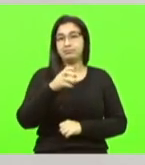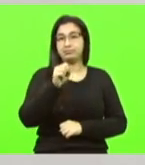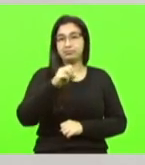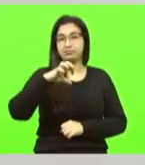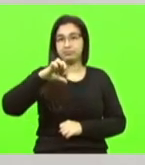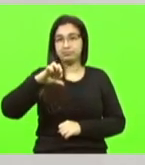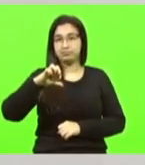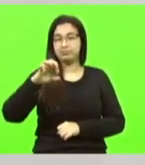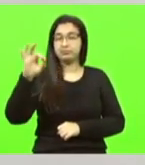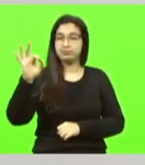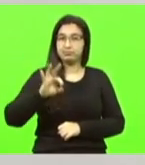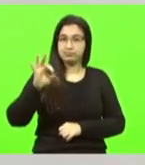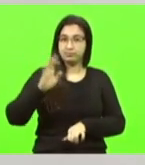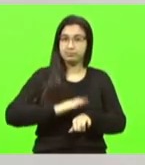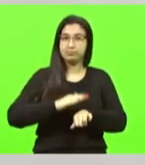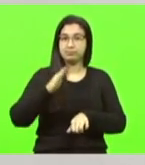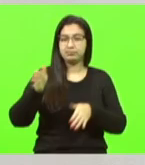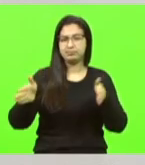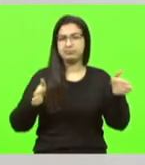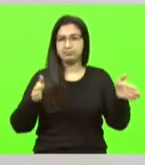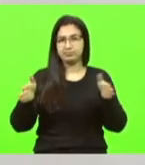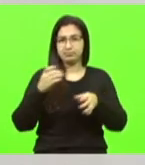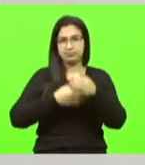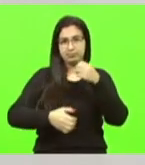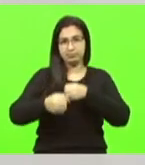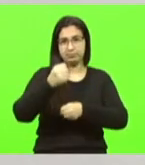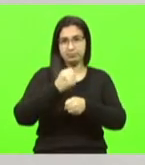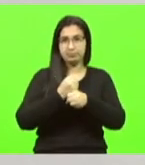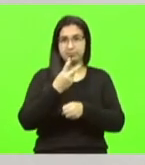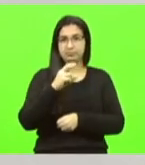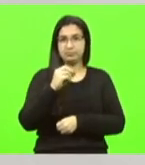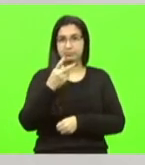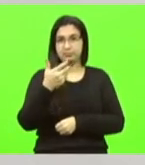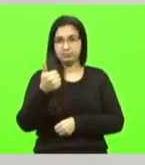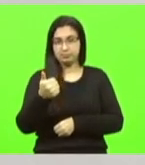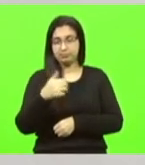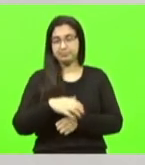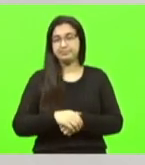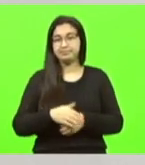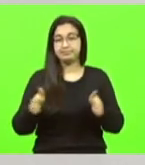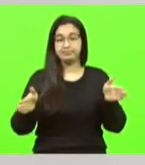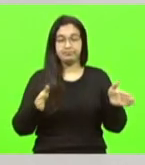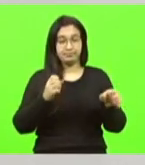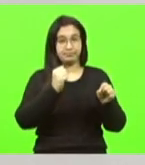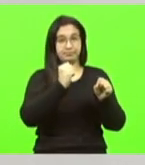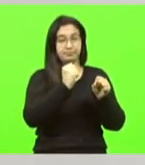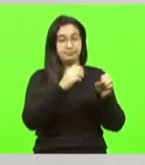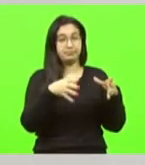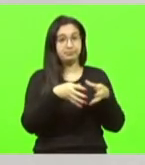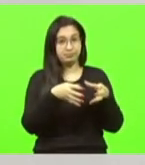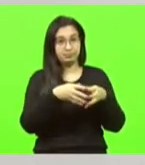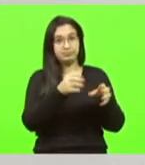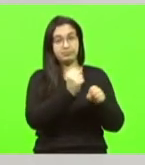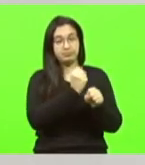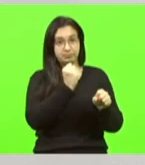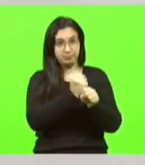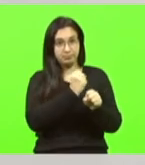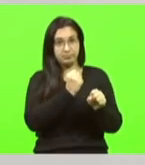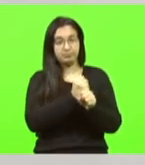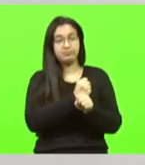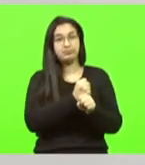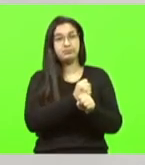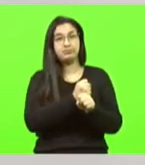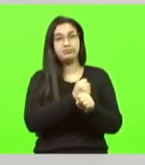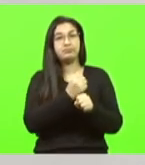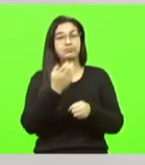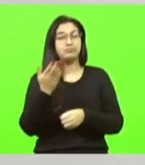a mais que na mesma época do ano anterior. O setor da construção civil, por meio da Associação Catarinense de Construtores